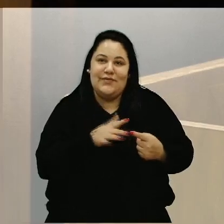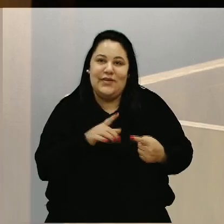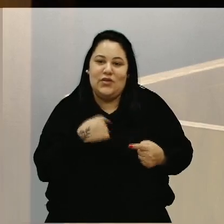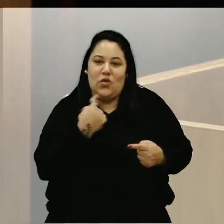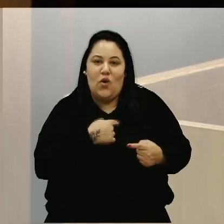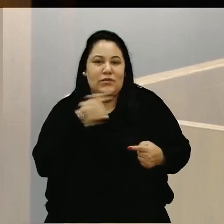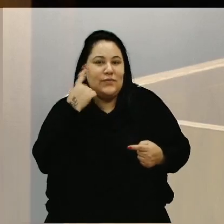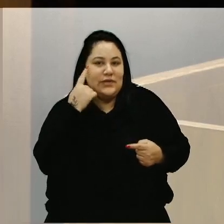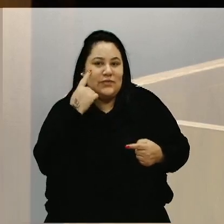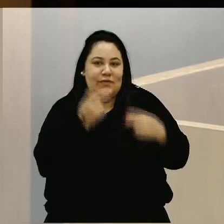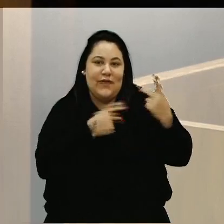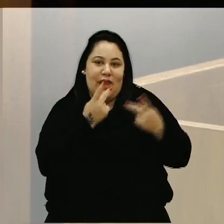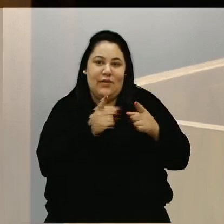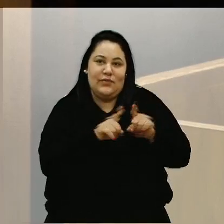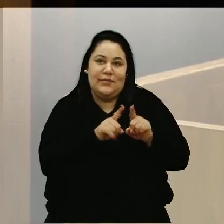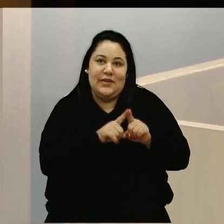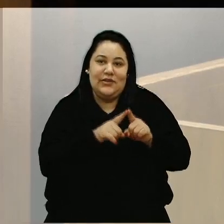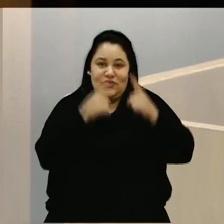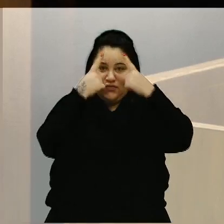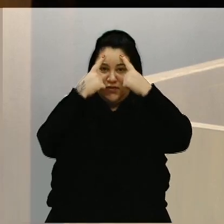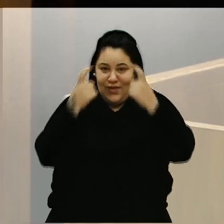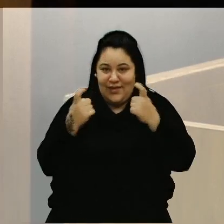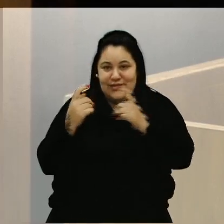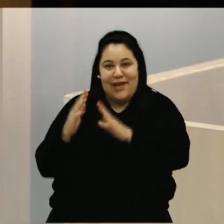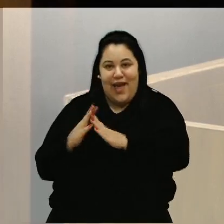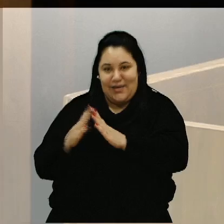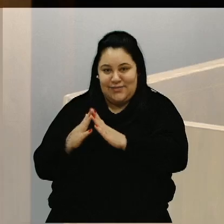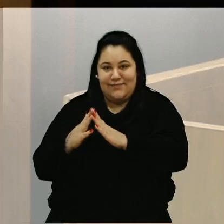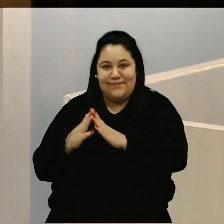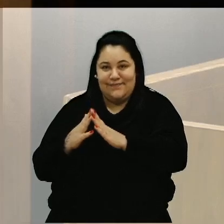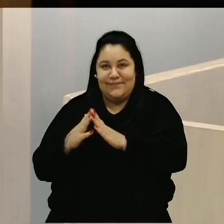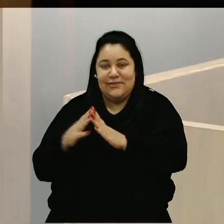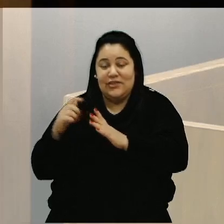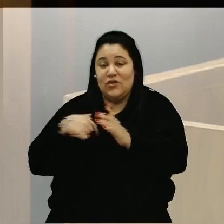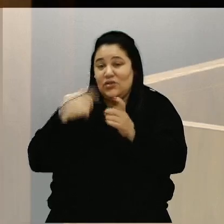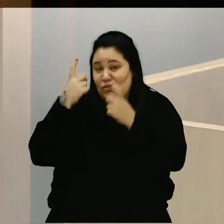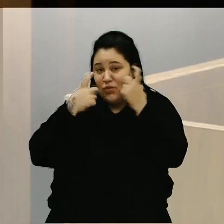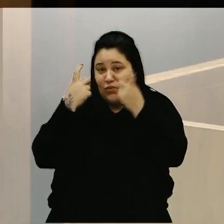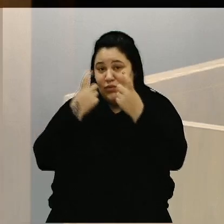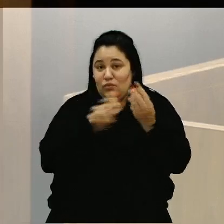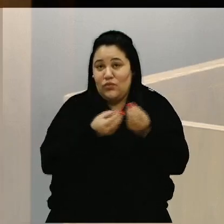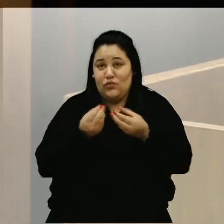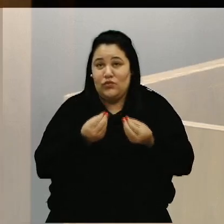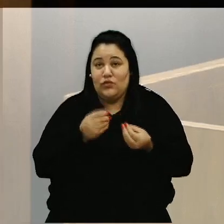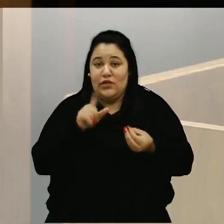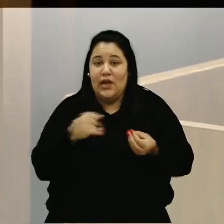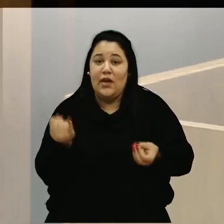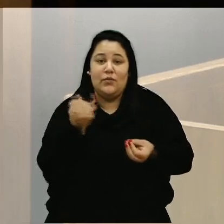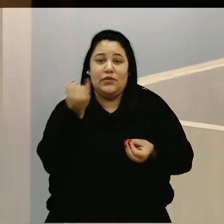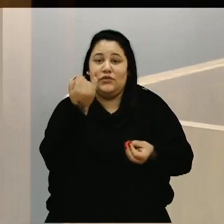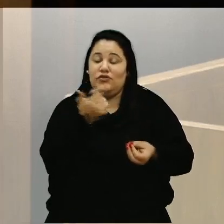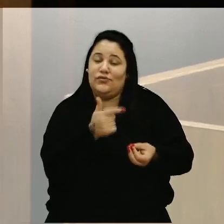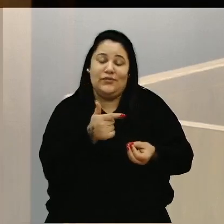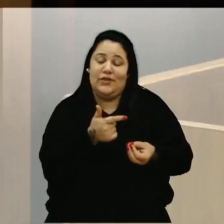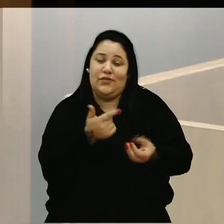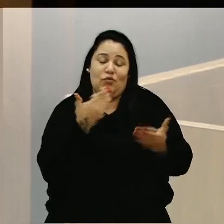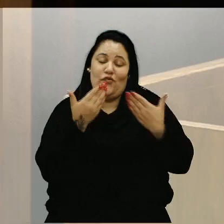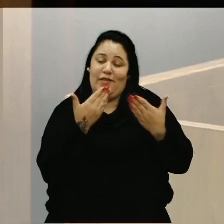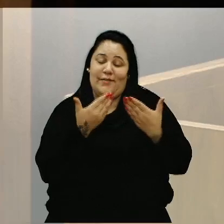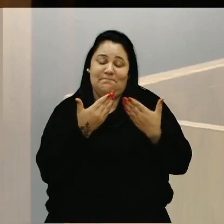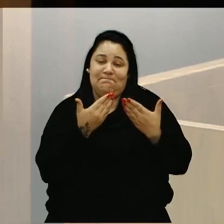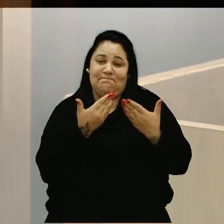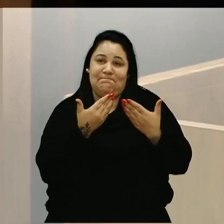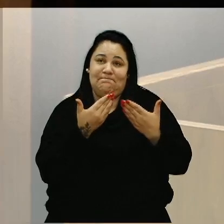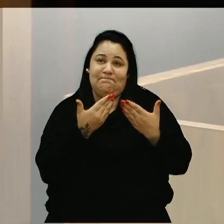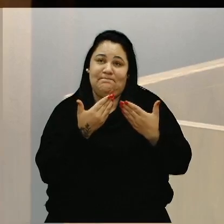e fala de violência doméstica, a gente se preocupa muito, e isso é essencial, eu não tenho dúvidas, em dar o